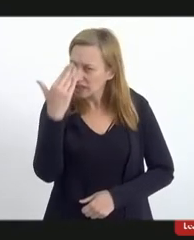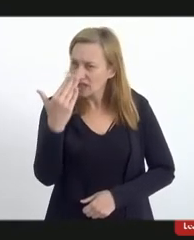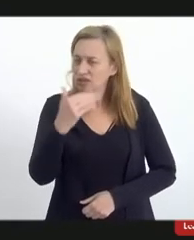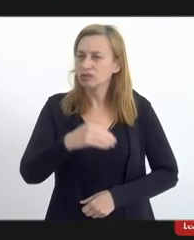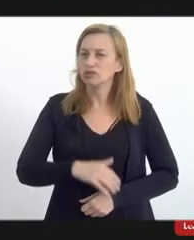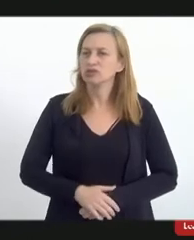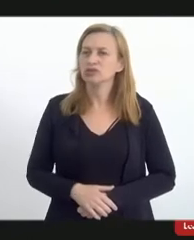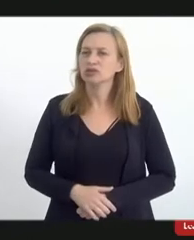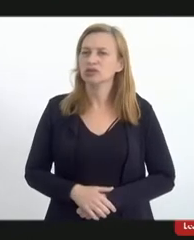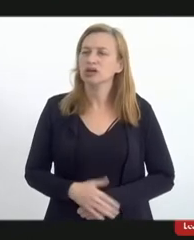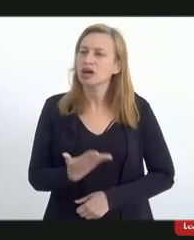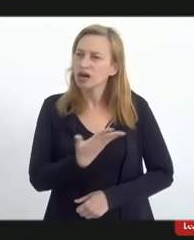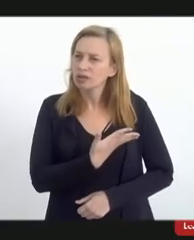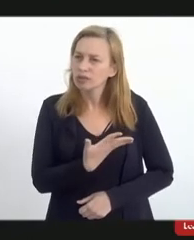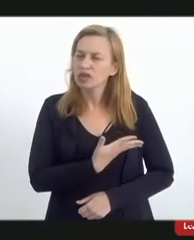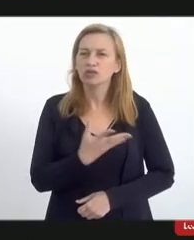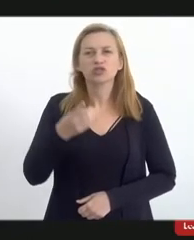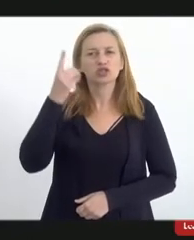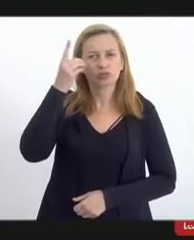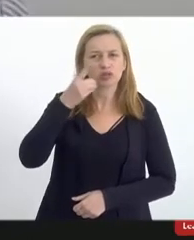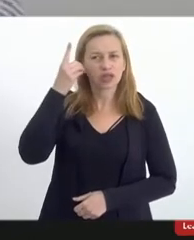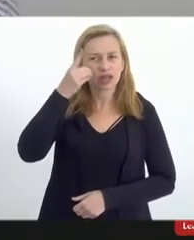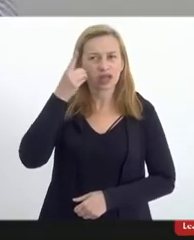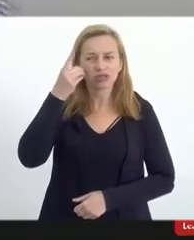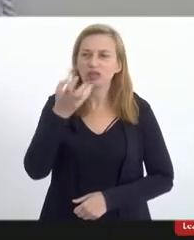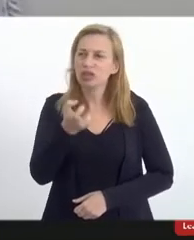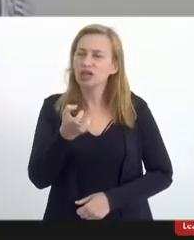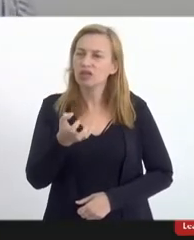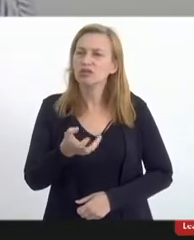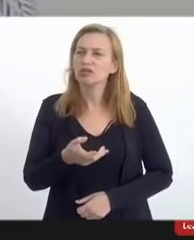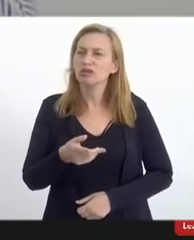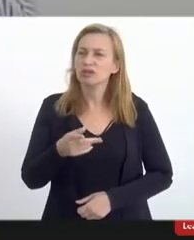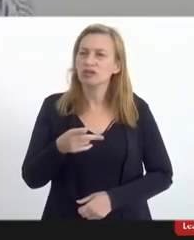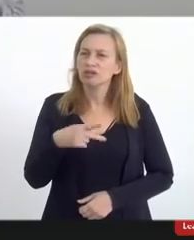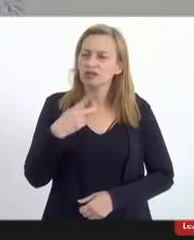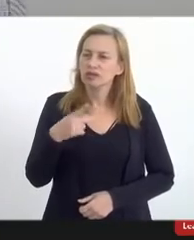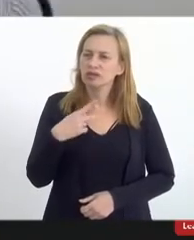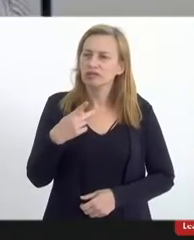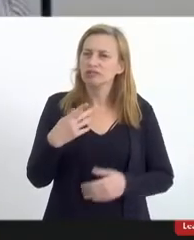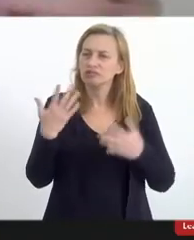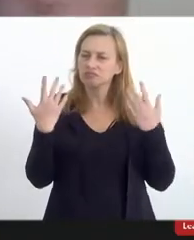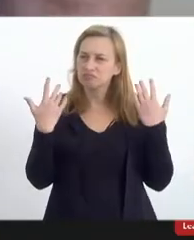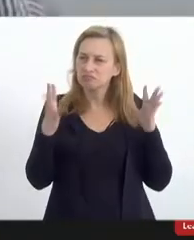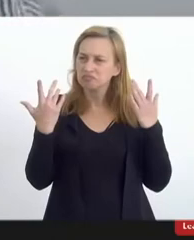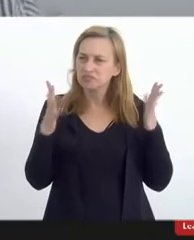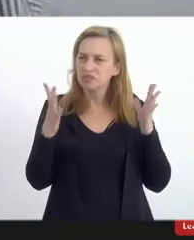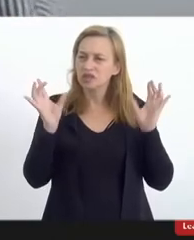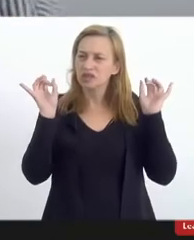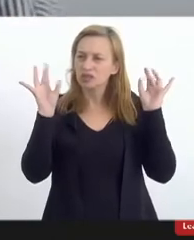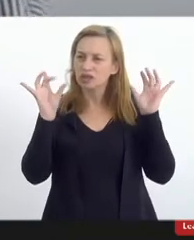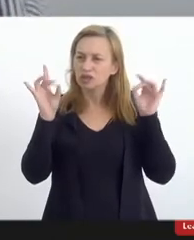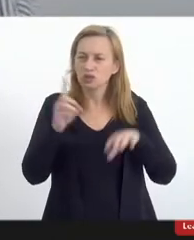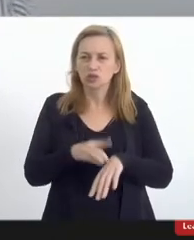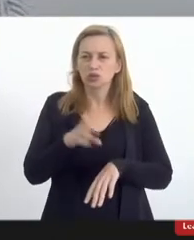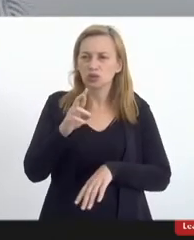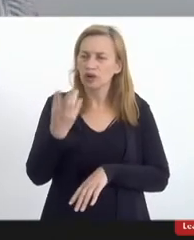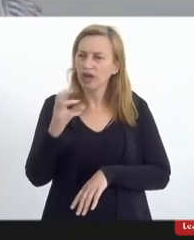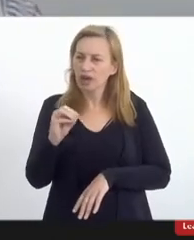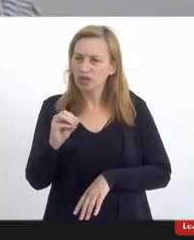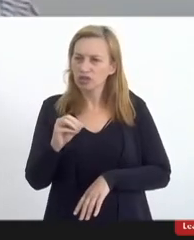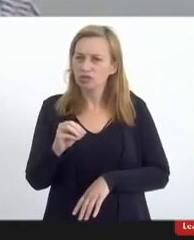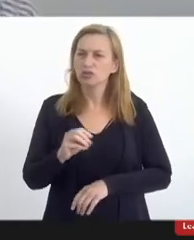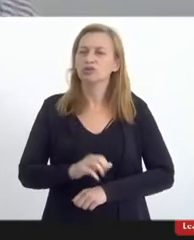colegas deputadas e deputados quero fazer uma saudação especial ao doutor Edio da Silva